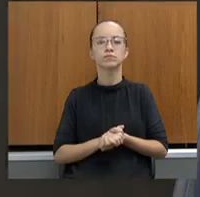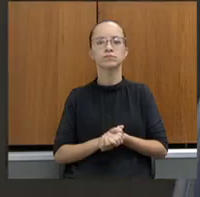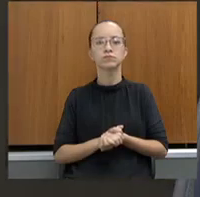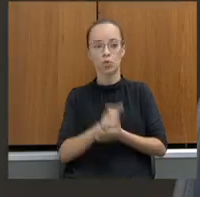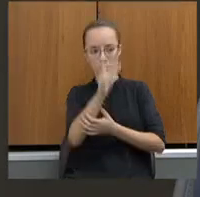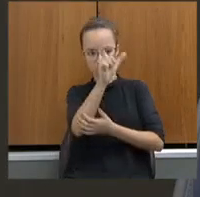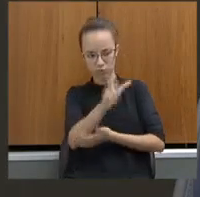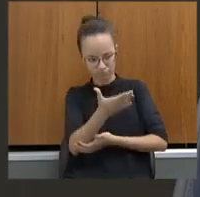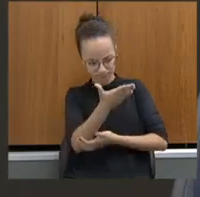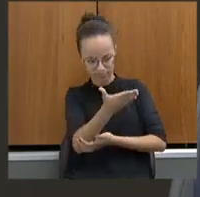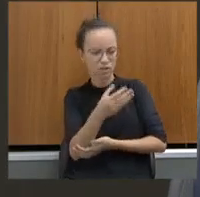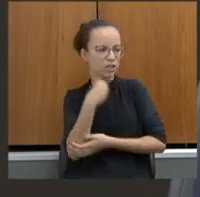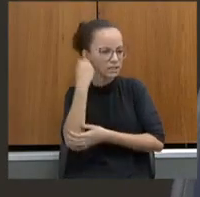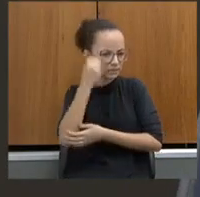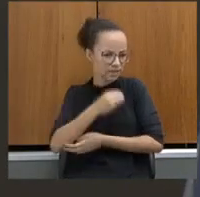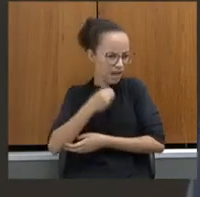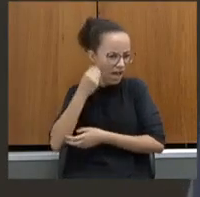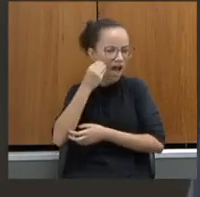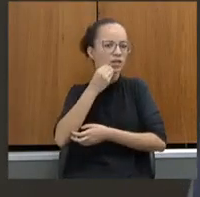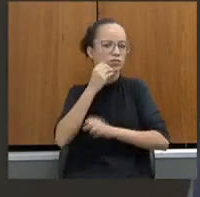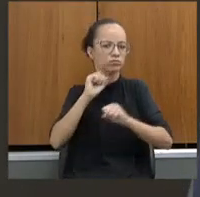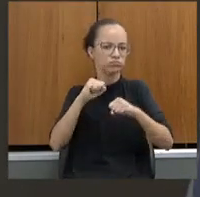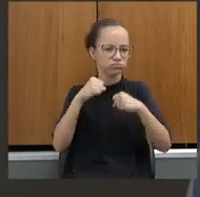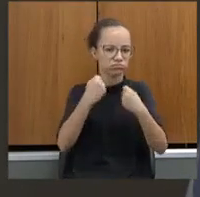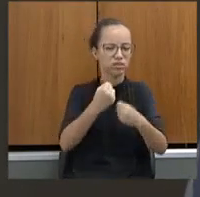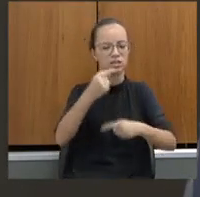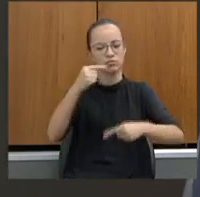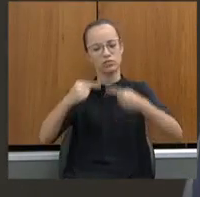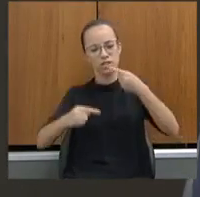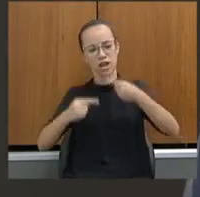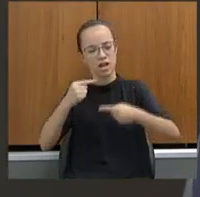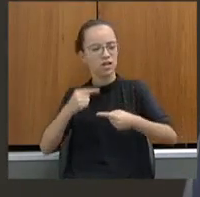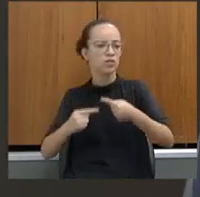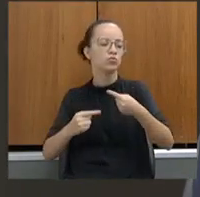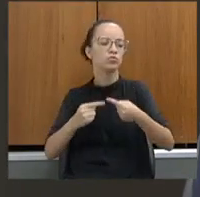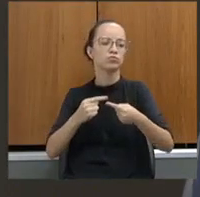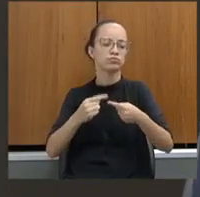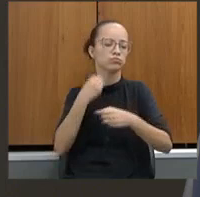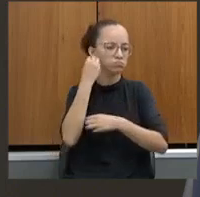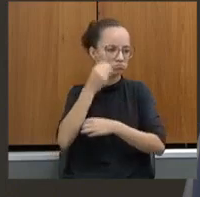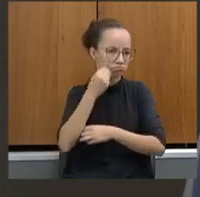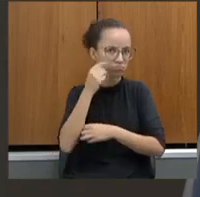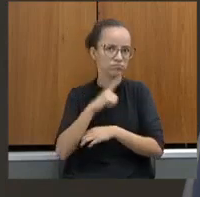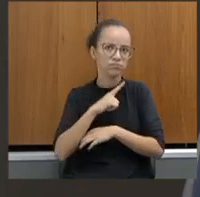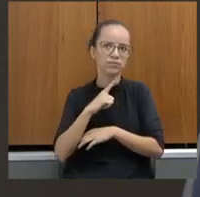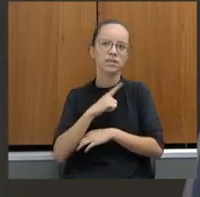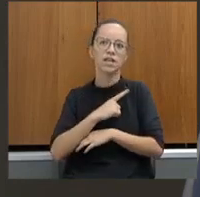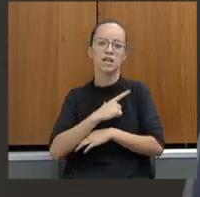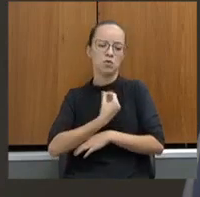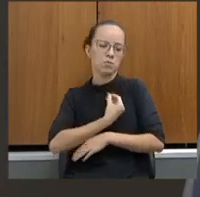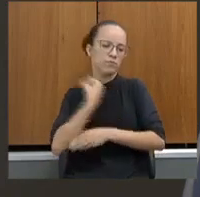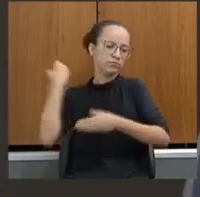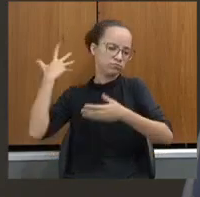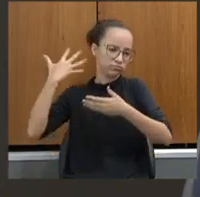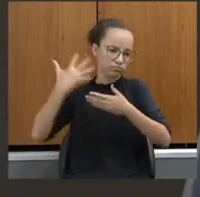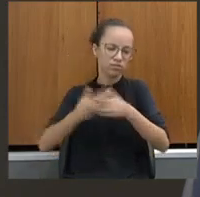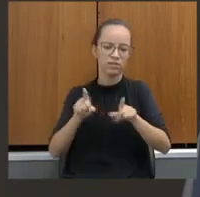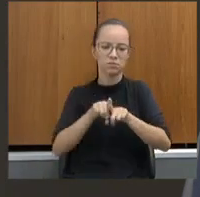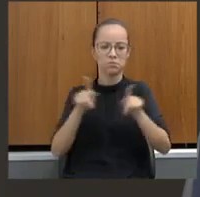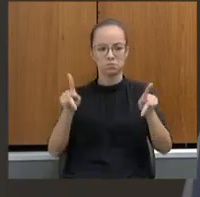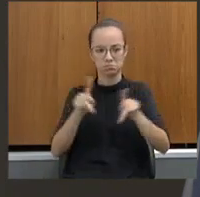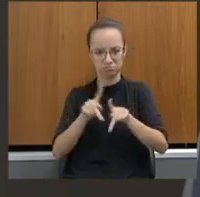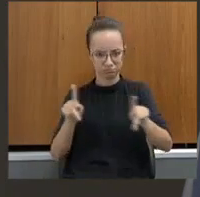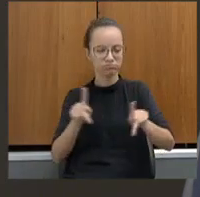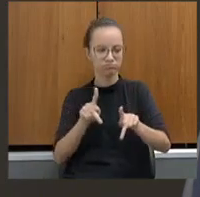especializada na área da segurança, na área do direito, como uma carreira brilhante, como professor também